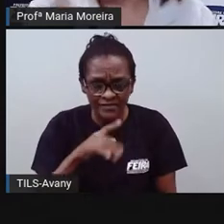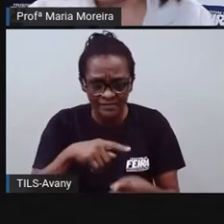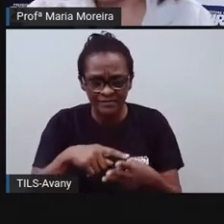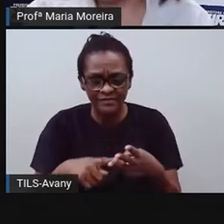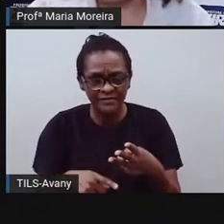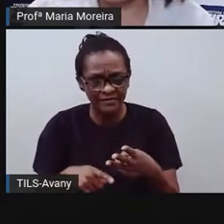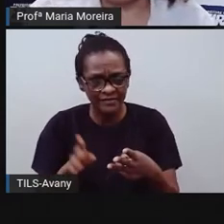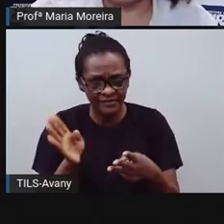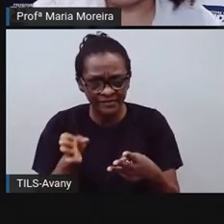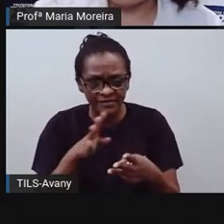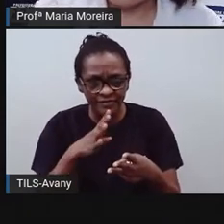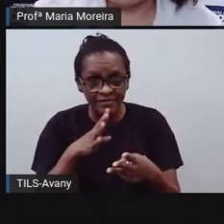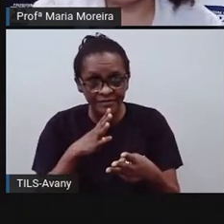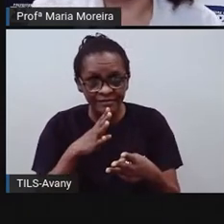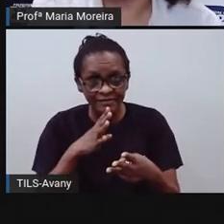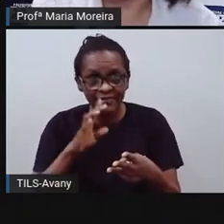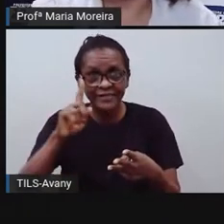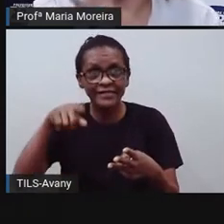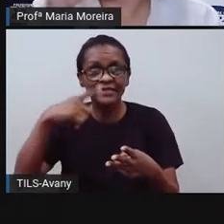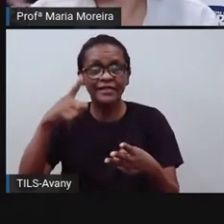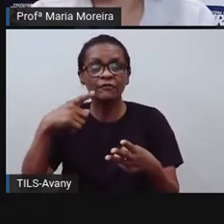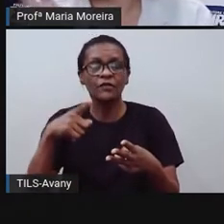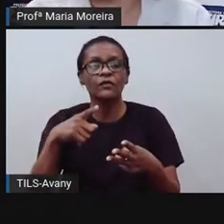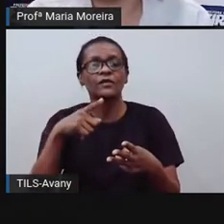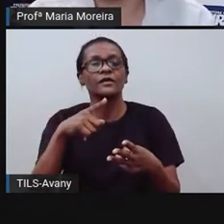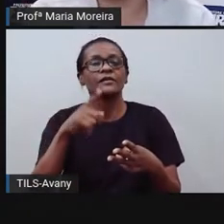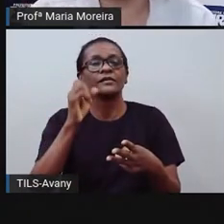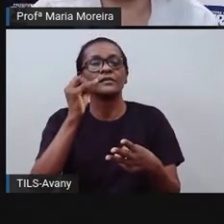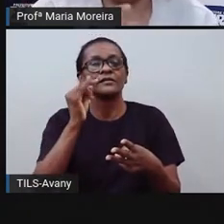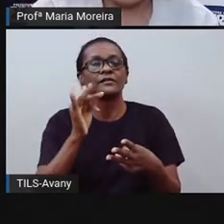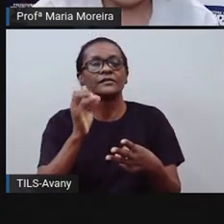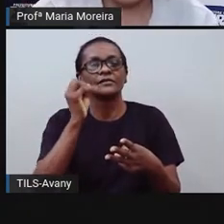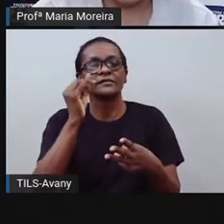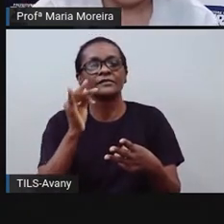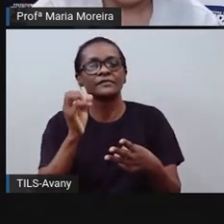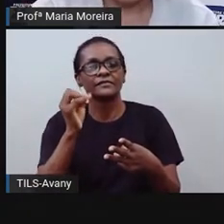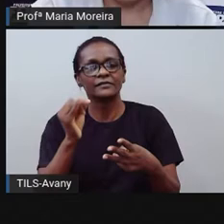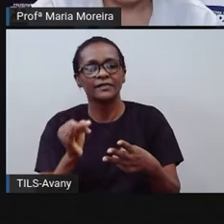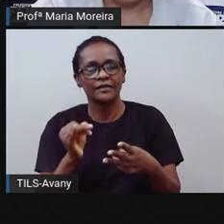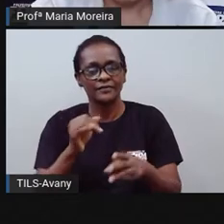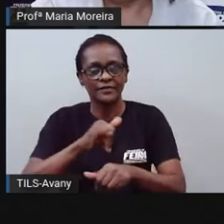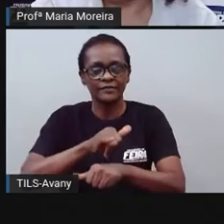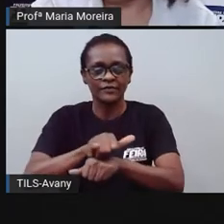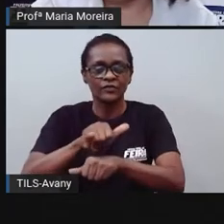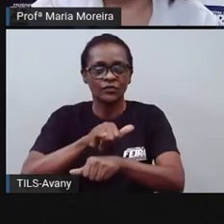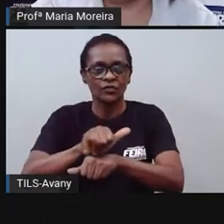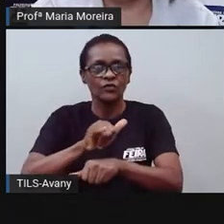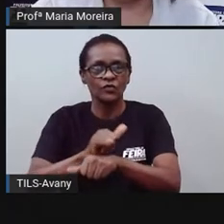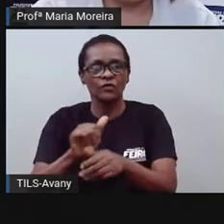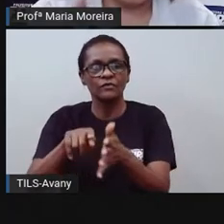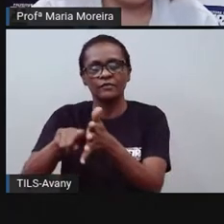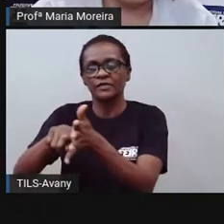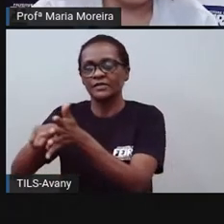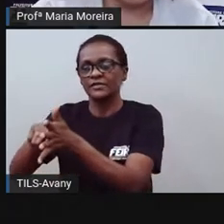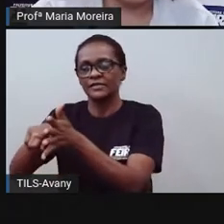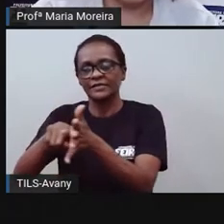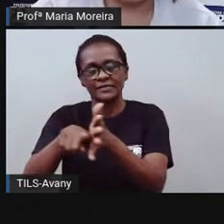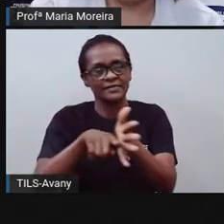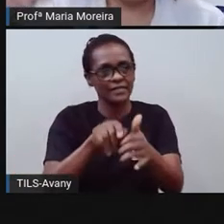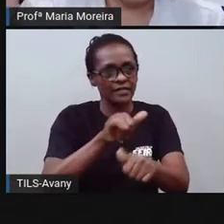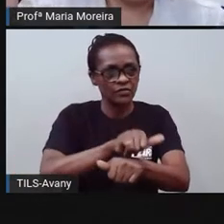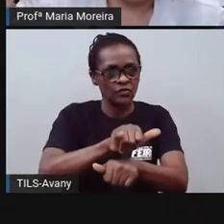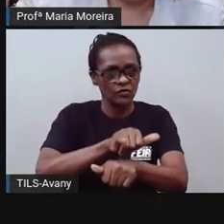Maria dar uma chegadinha aqui? Continua, vai, quem está na TV, dá uma chegadinha no YouTube, pesquisa, né? O que a gente não sabe é sempre bom a gente